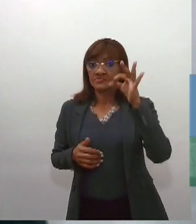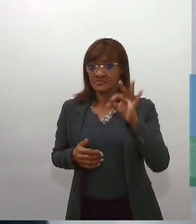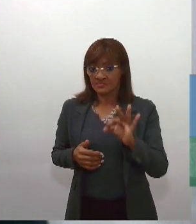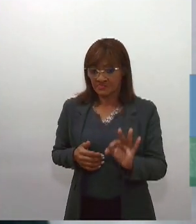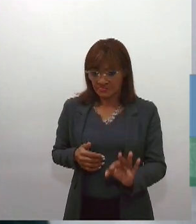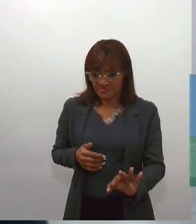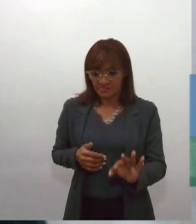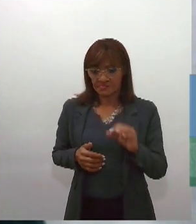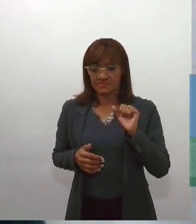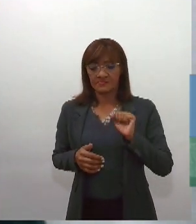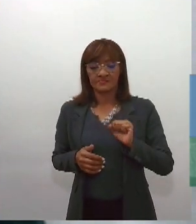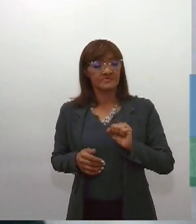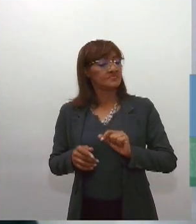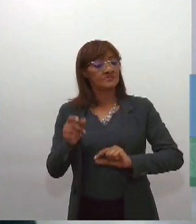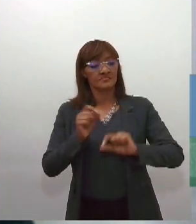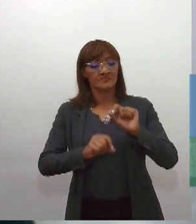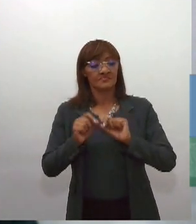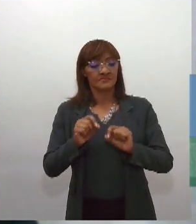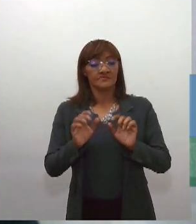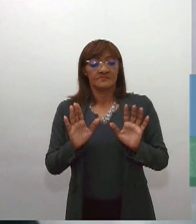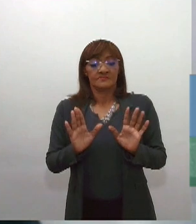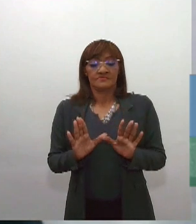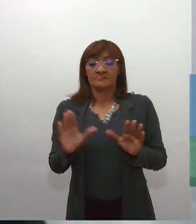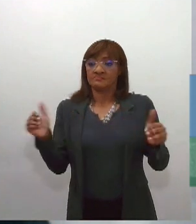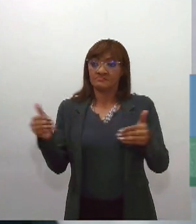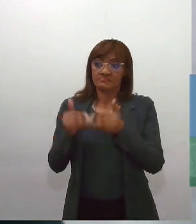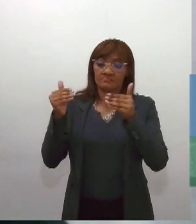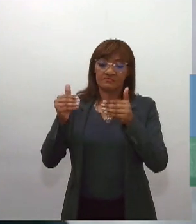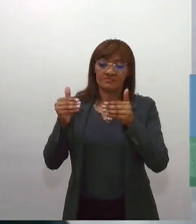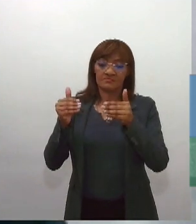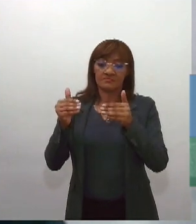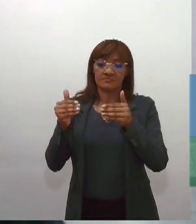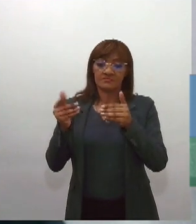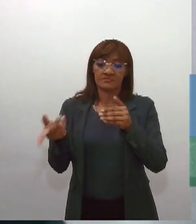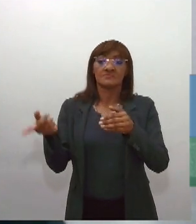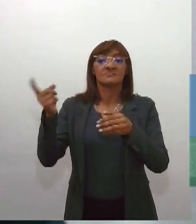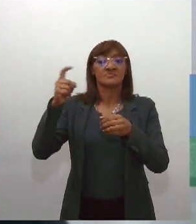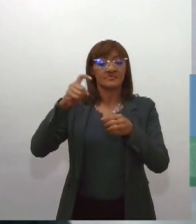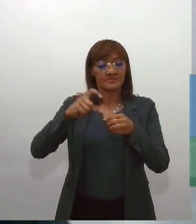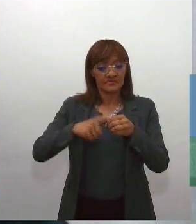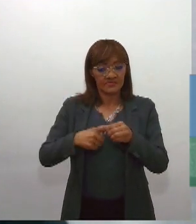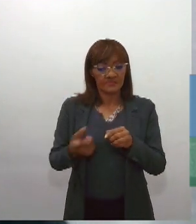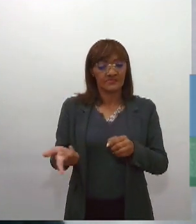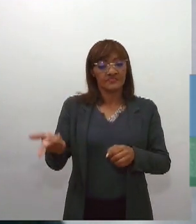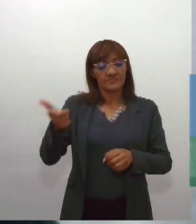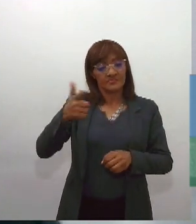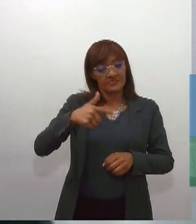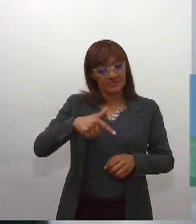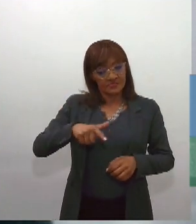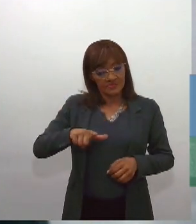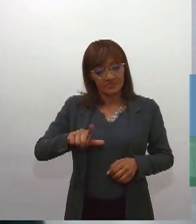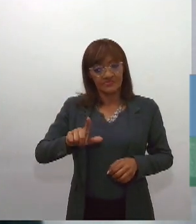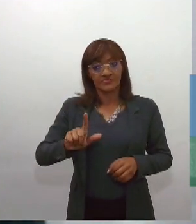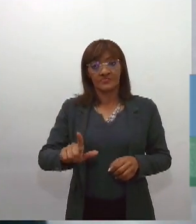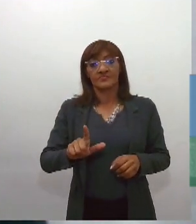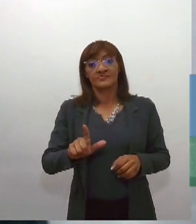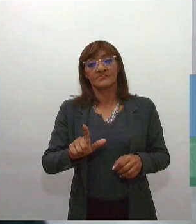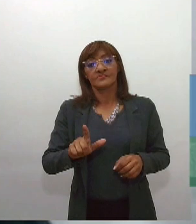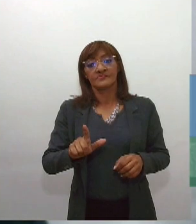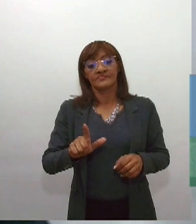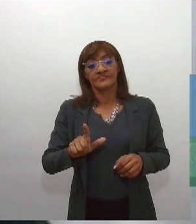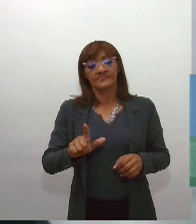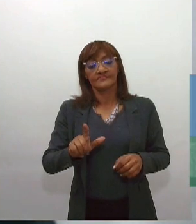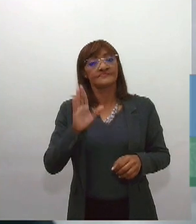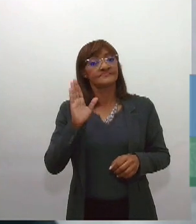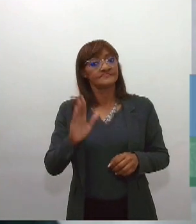alteração substancial, aí tem que voltar para o Senado Federal, naquela lógica de que tem que sempre